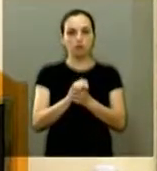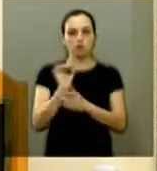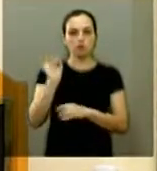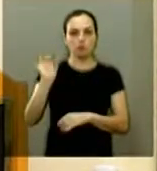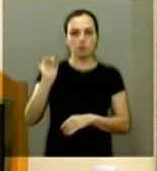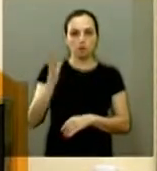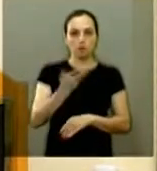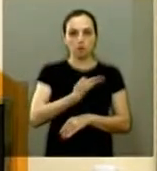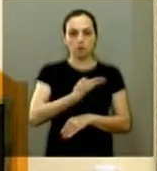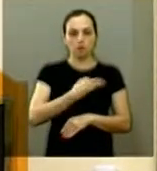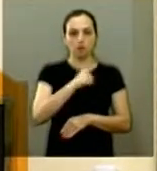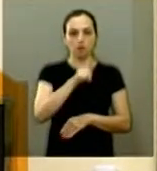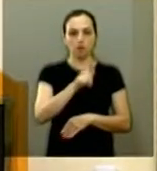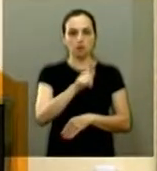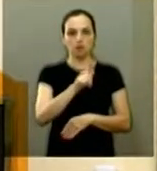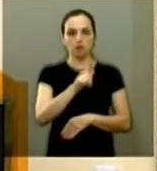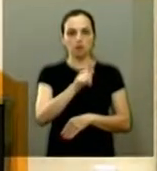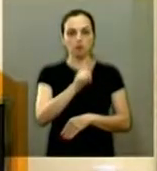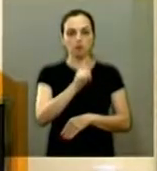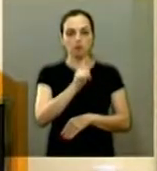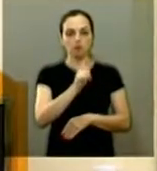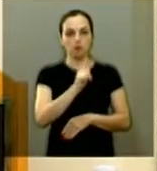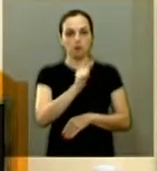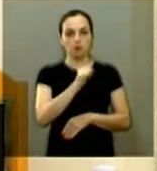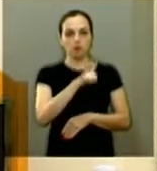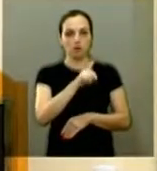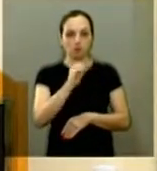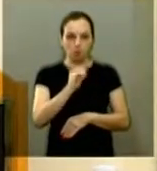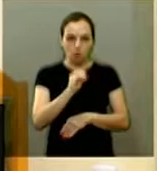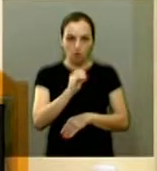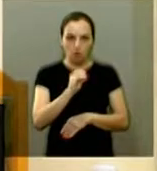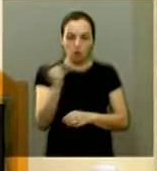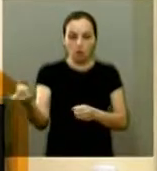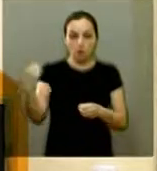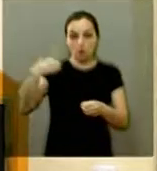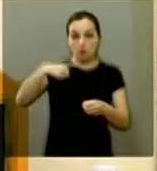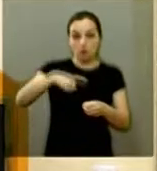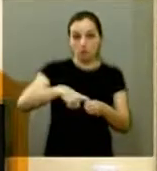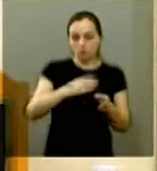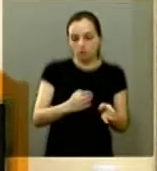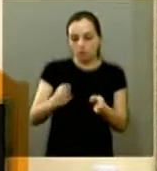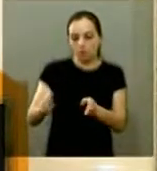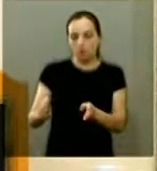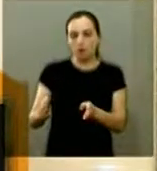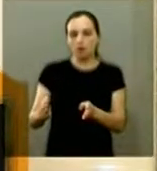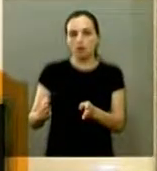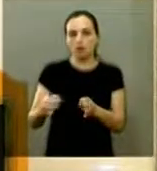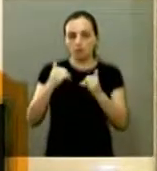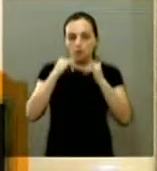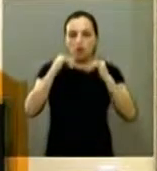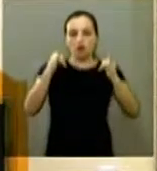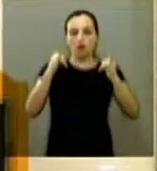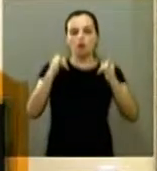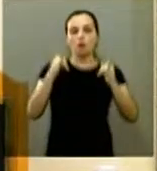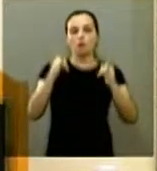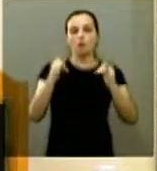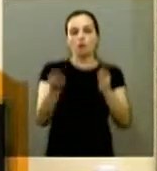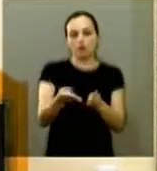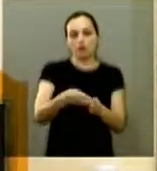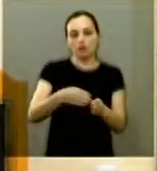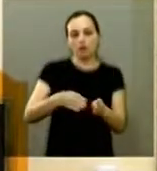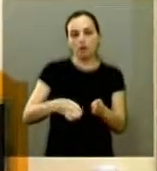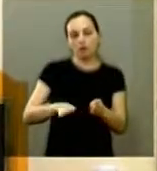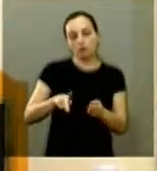aqui nosso amigo Galo retorna depois de um certo tempo de campanha a câmara eterno vereador